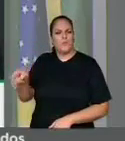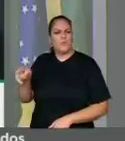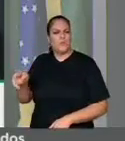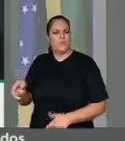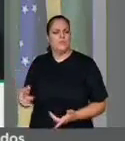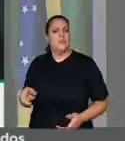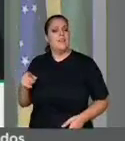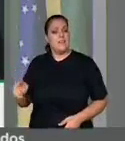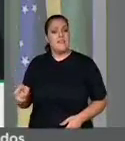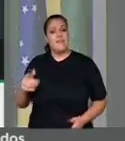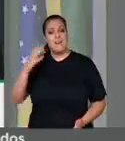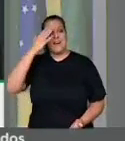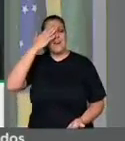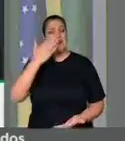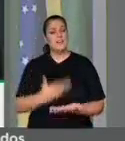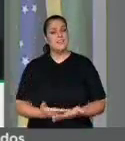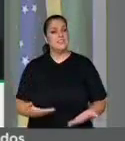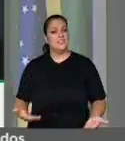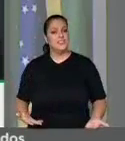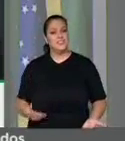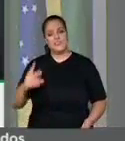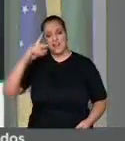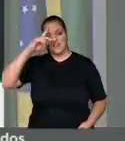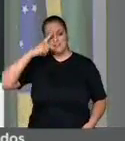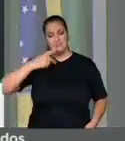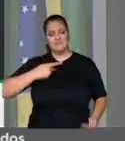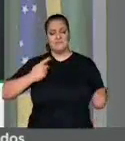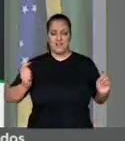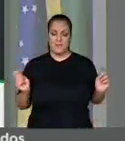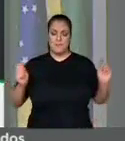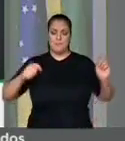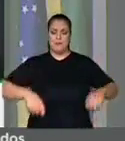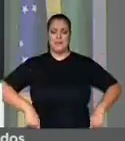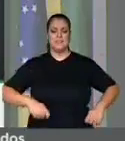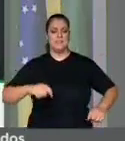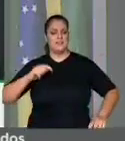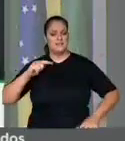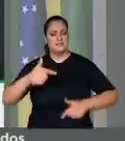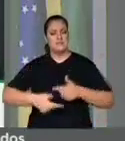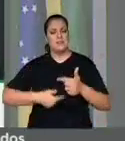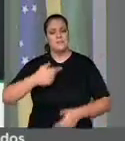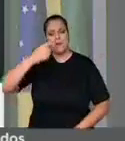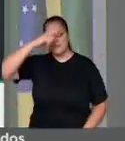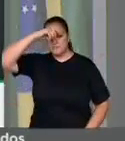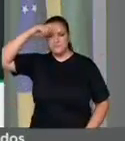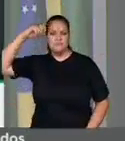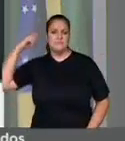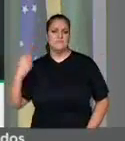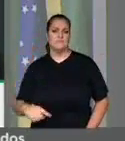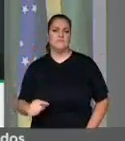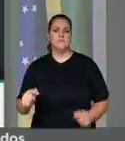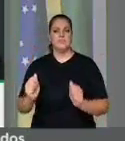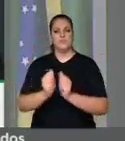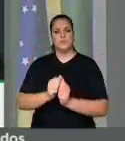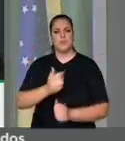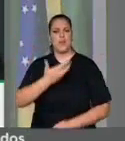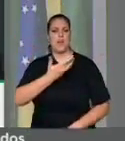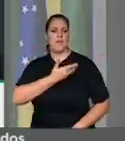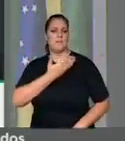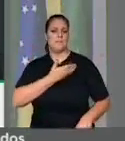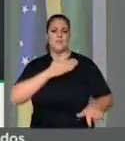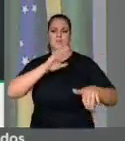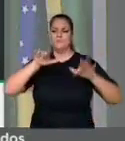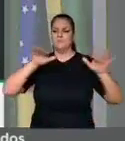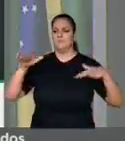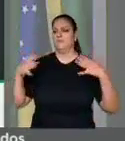do seu suor, que através do seu trabalho, da sua capacidade de juntar outros amigos e construir uma ideia